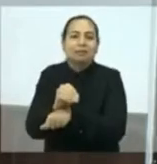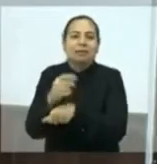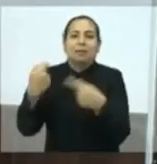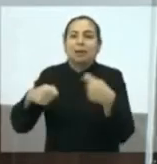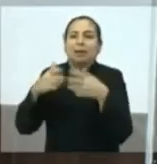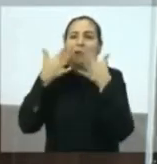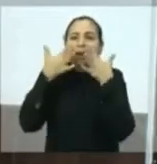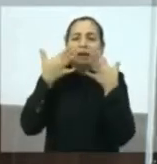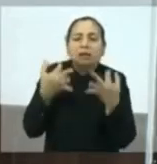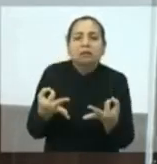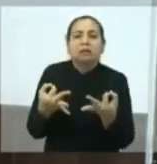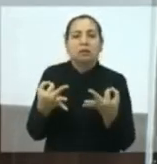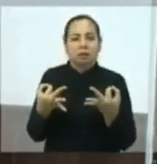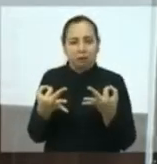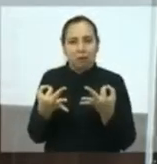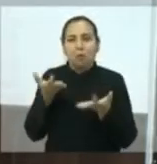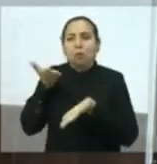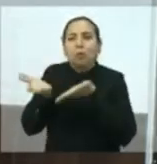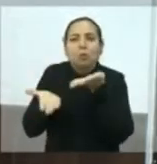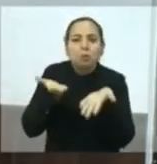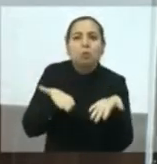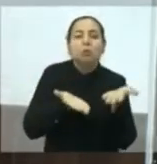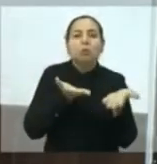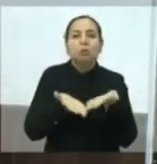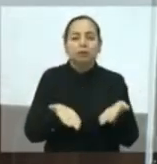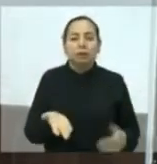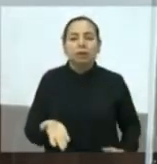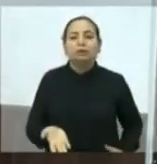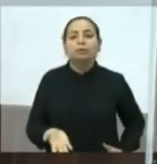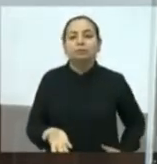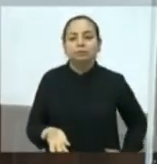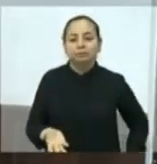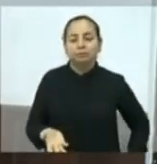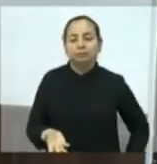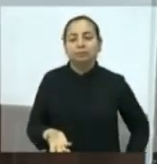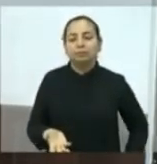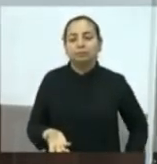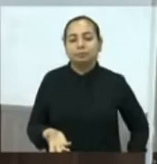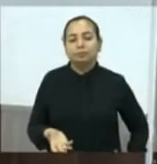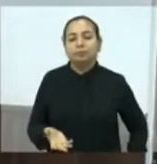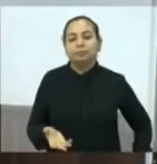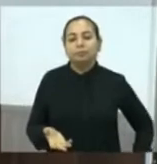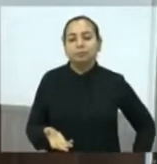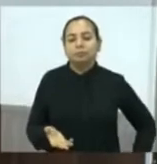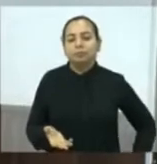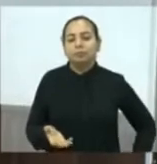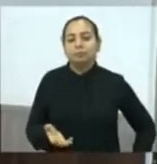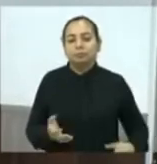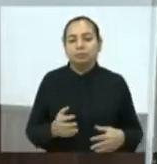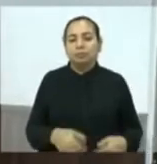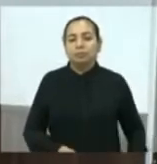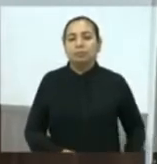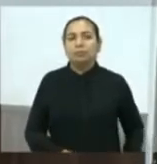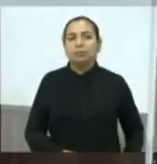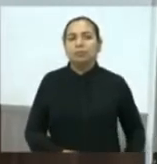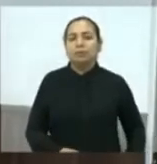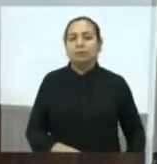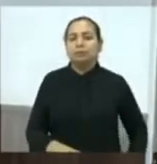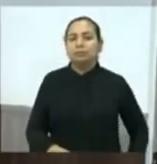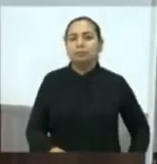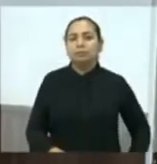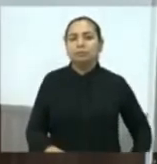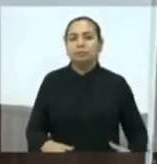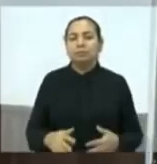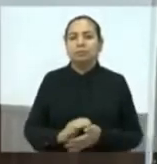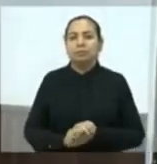ter mais cuidado. e esse foi o governo, não por acaso, eu costumo dizer, vereador Idalmi, que